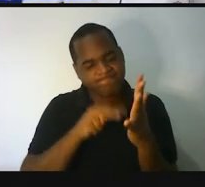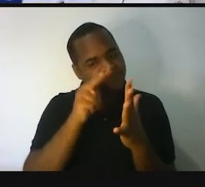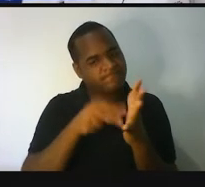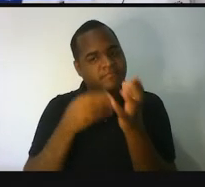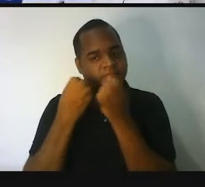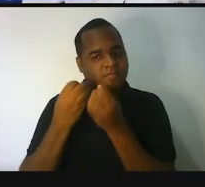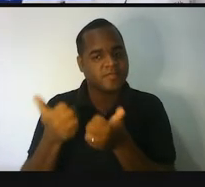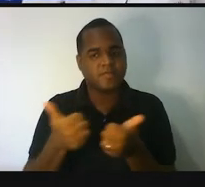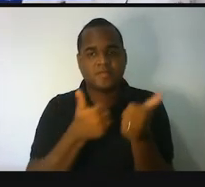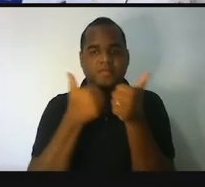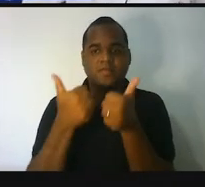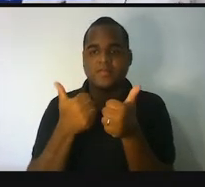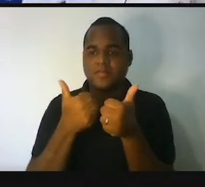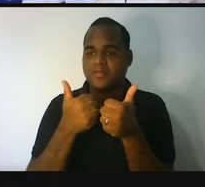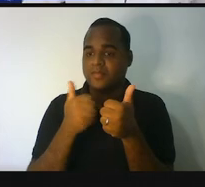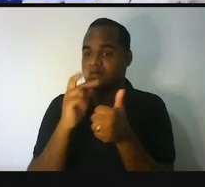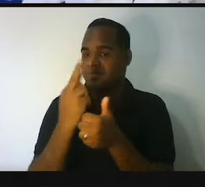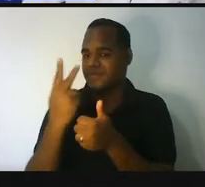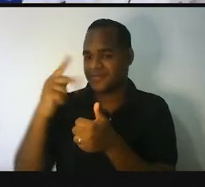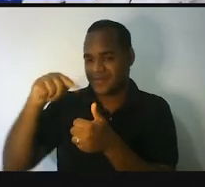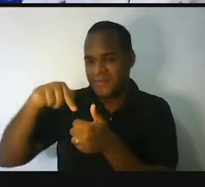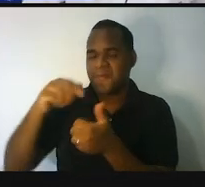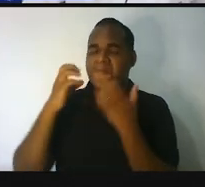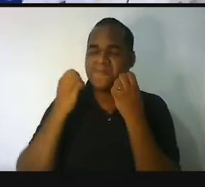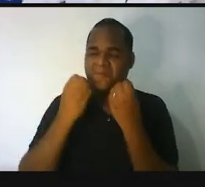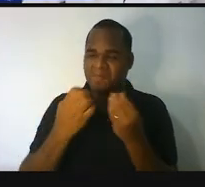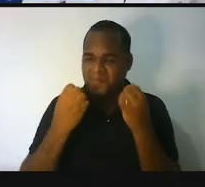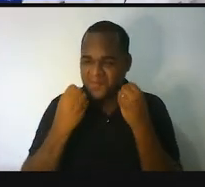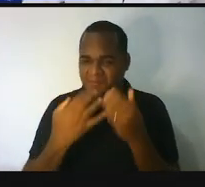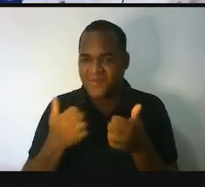e ter essas histórias em quadrinhos bacana